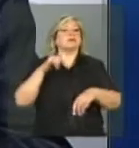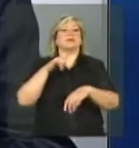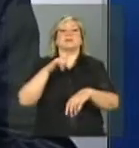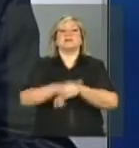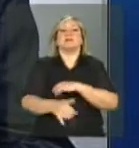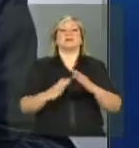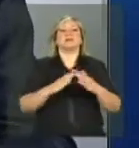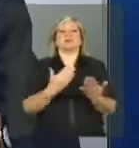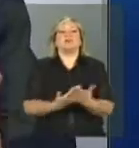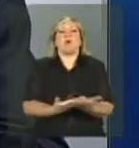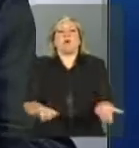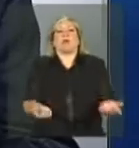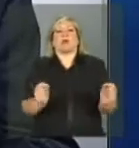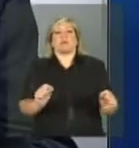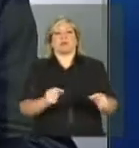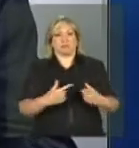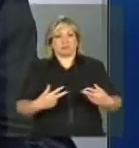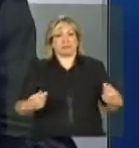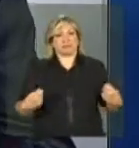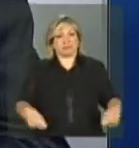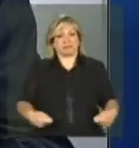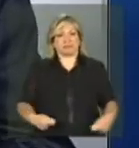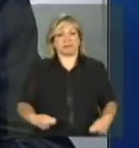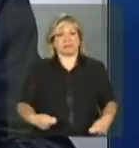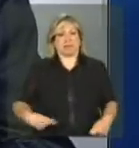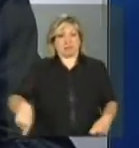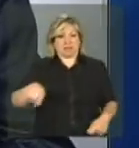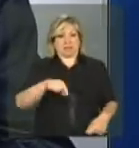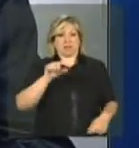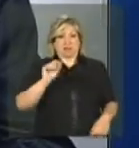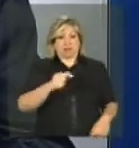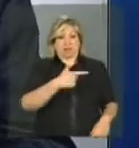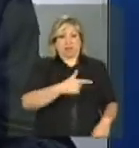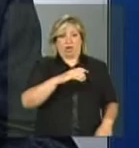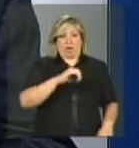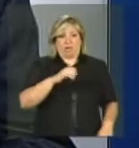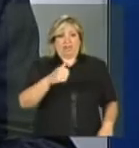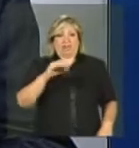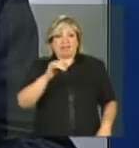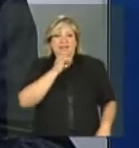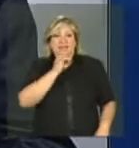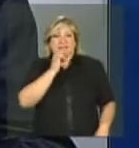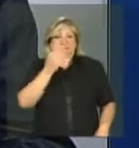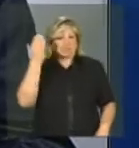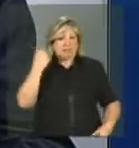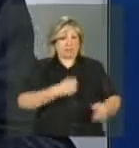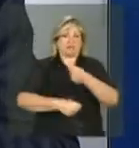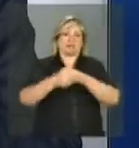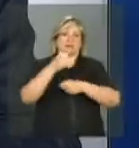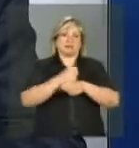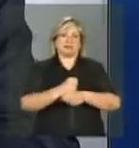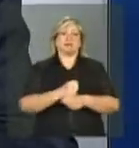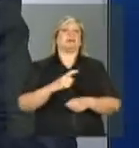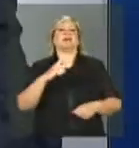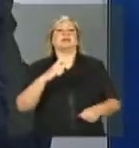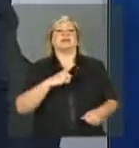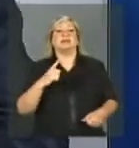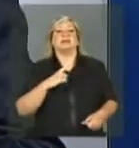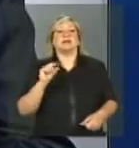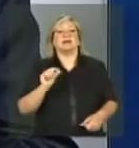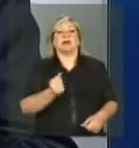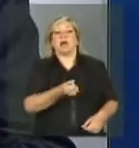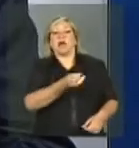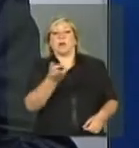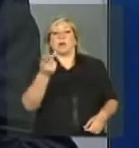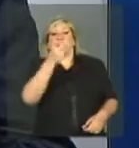15 mil famílias, são todas aquelas que durante o ano de 2010 tinham pelo menos um integrante na situação de não localizado nos cinco